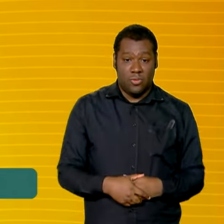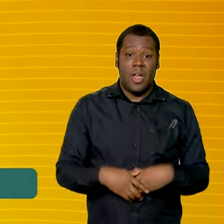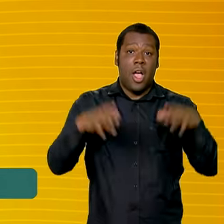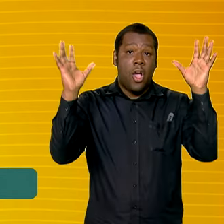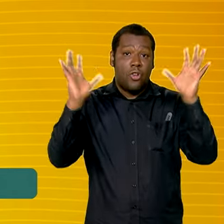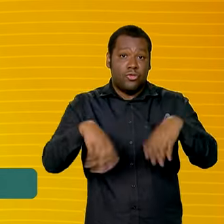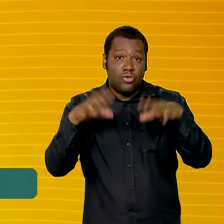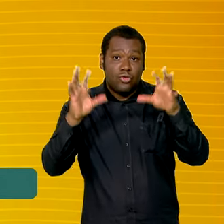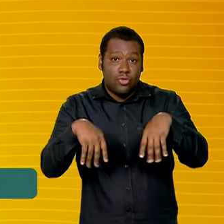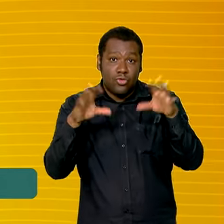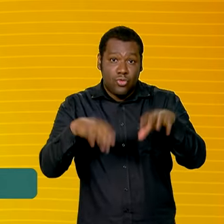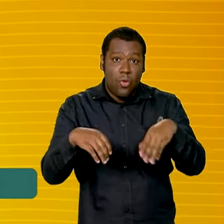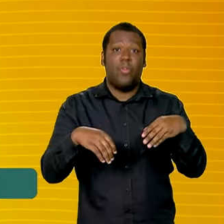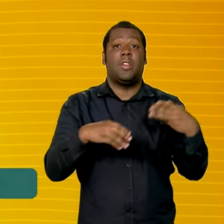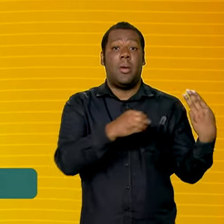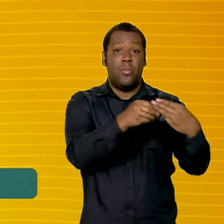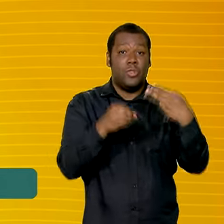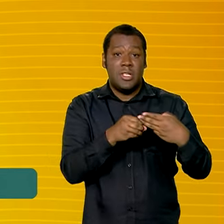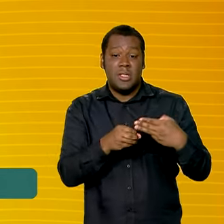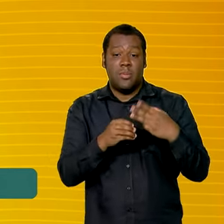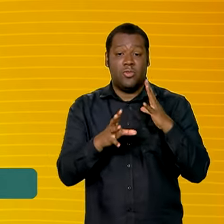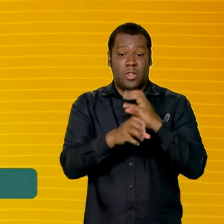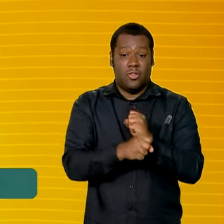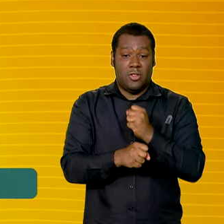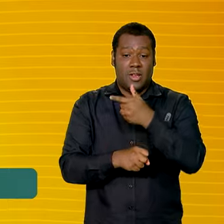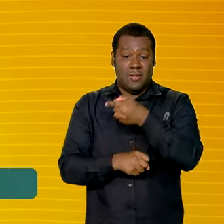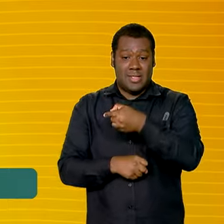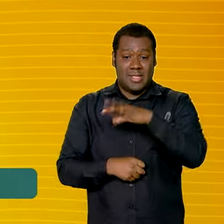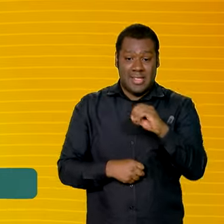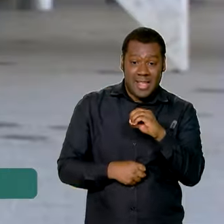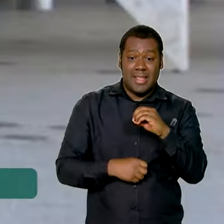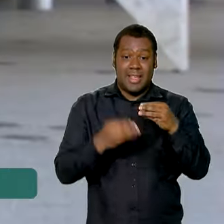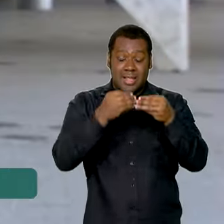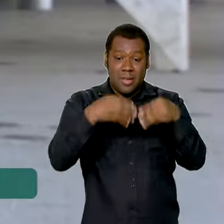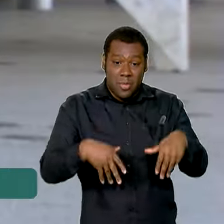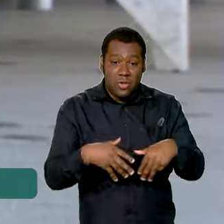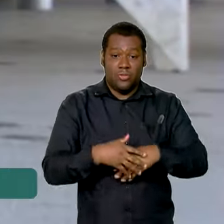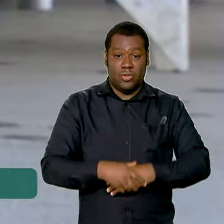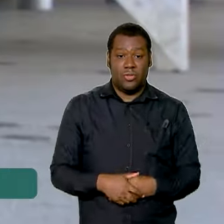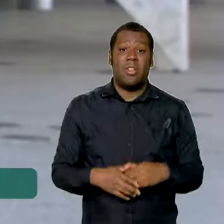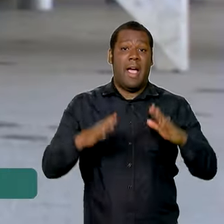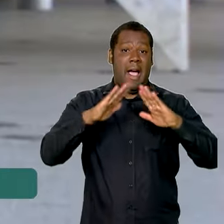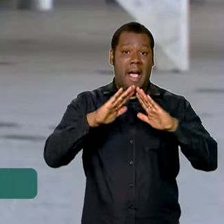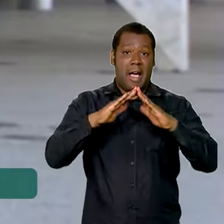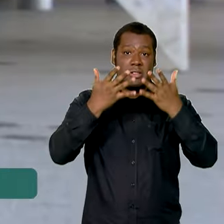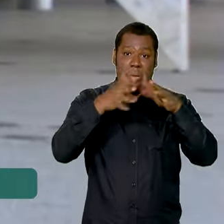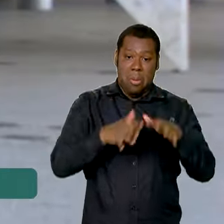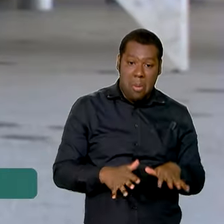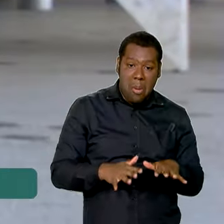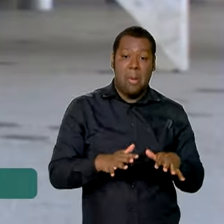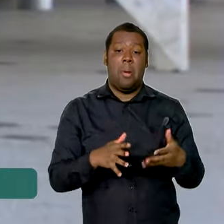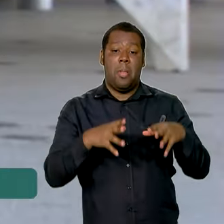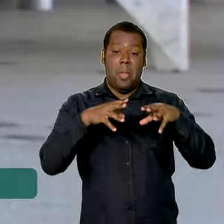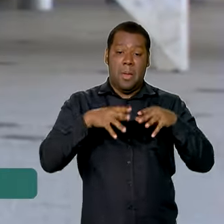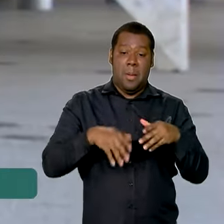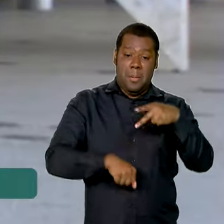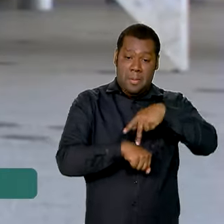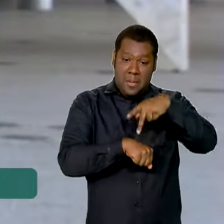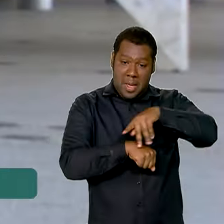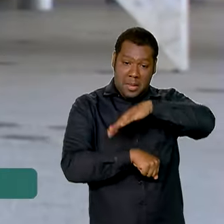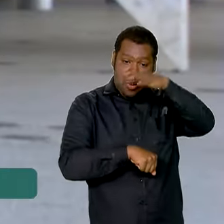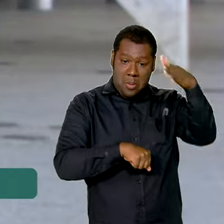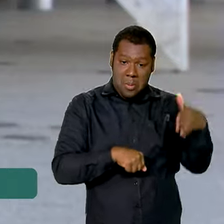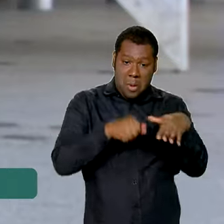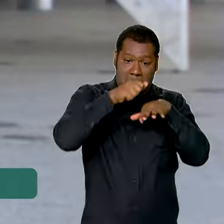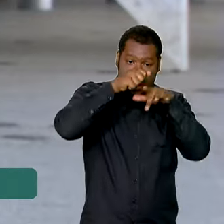pontes, derrubaram árvores e causaram deslizamentos de terra. E a previsão é que os temporais continuem nos próximos dias.